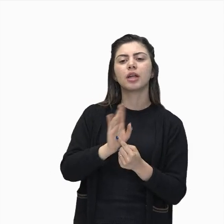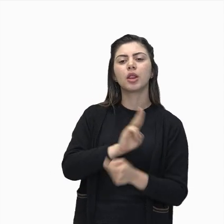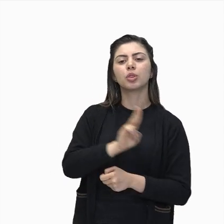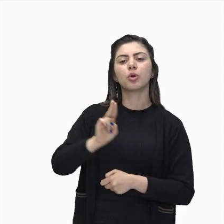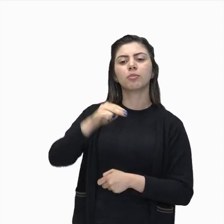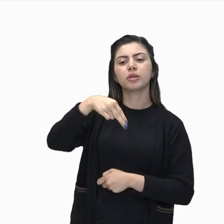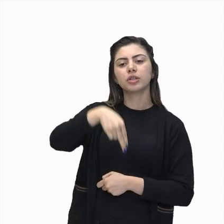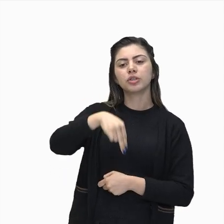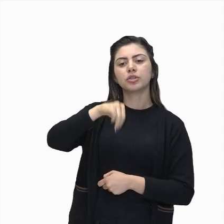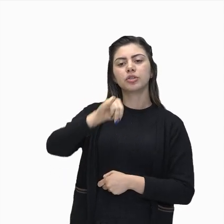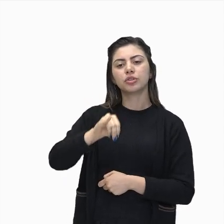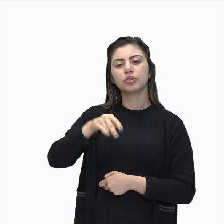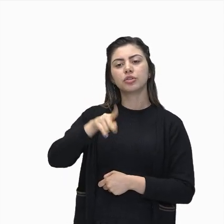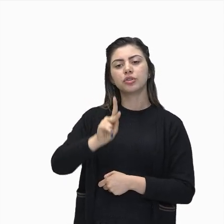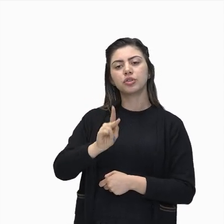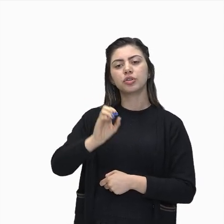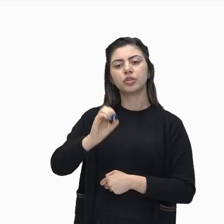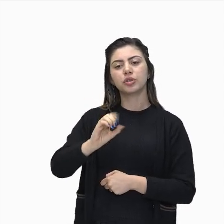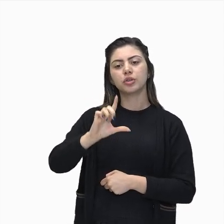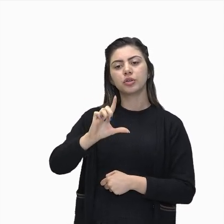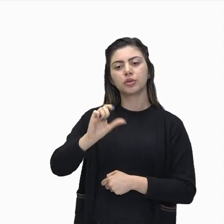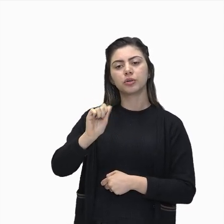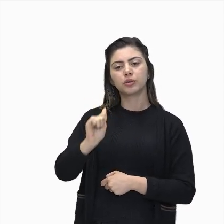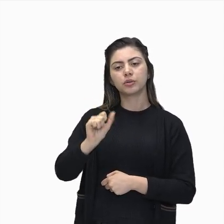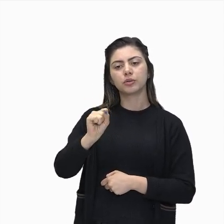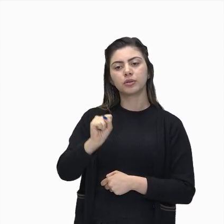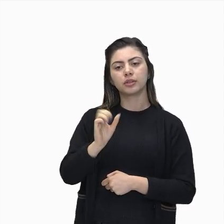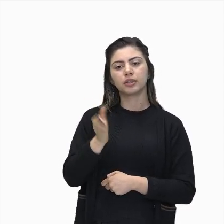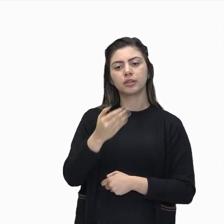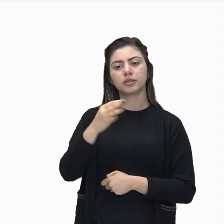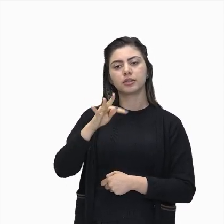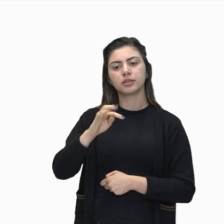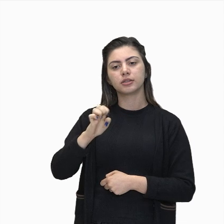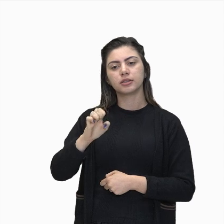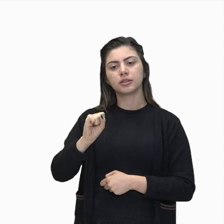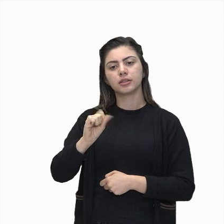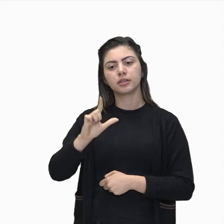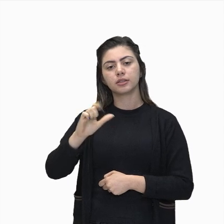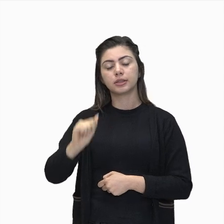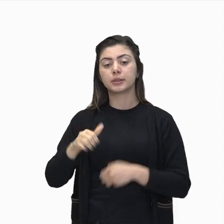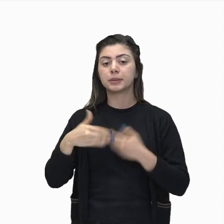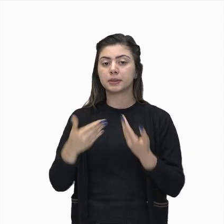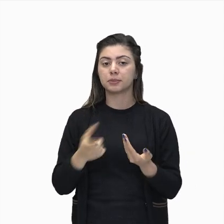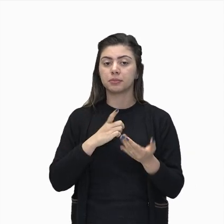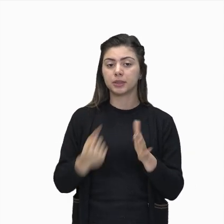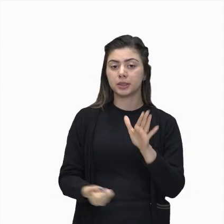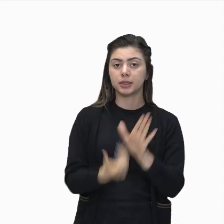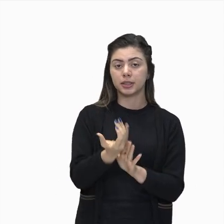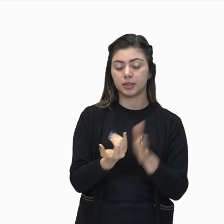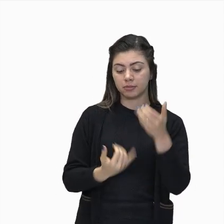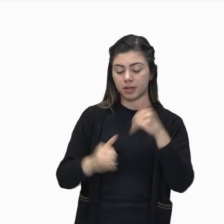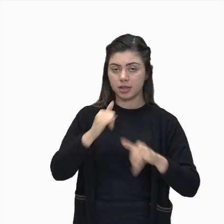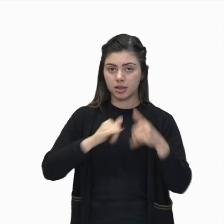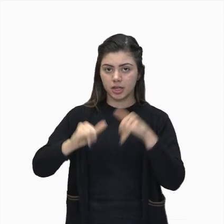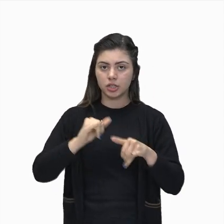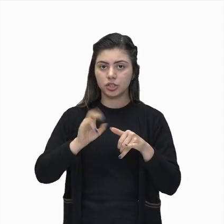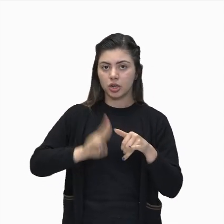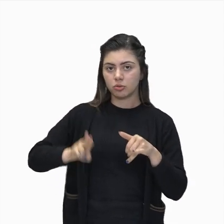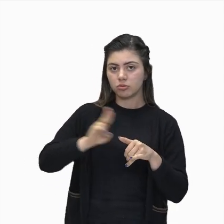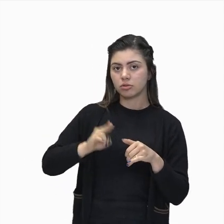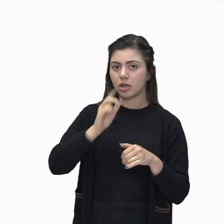A fonte de energia que gera eletricidade através da força da água foi